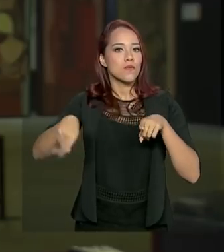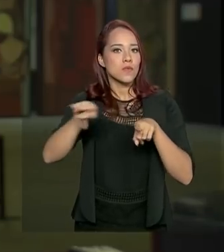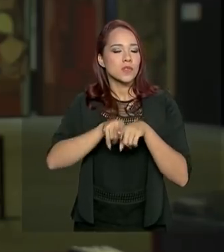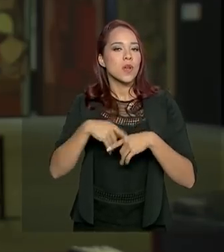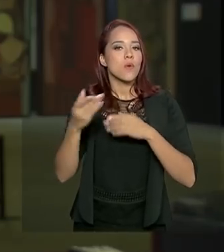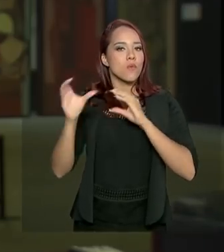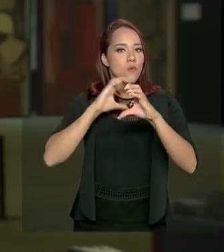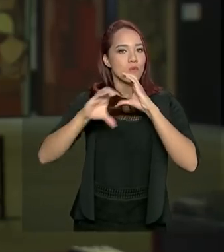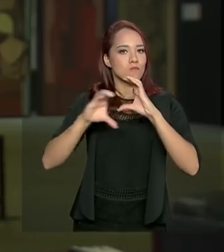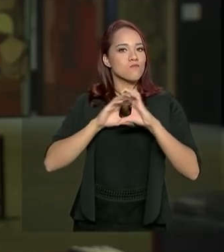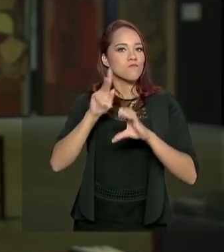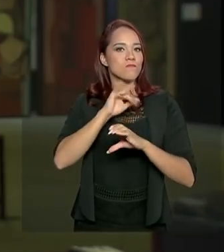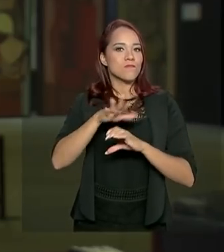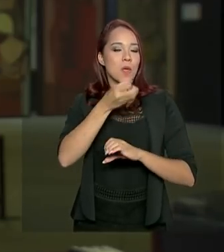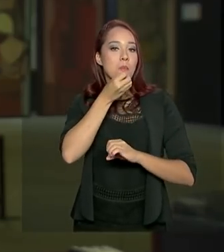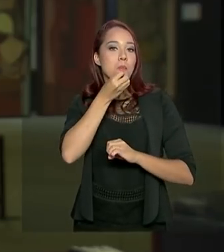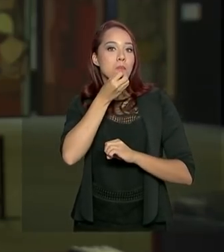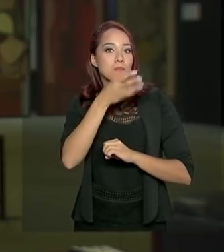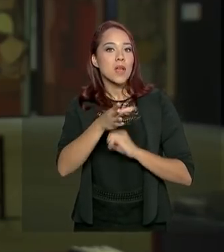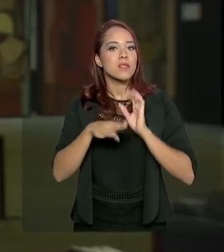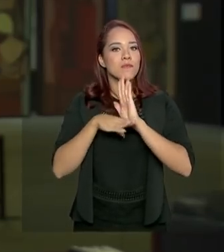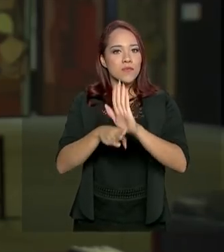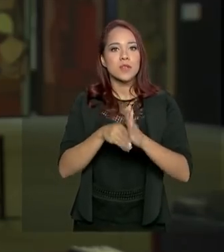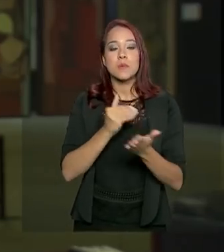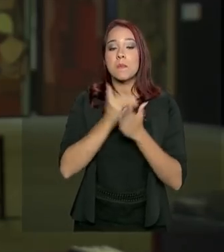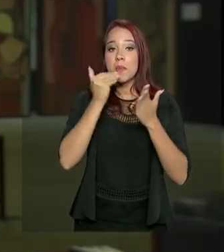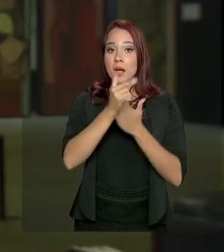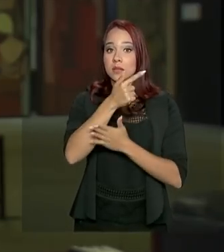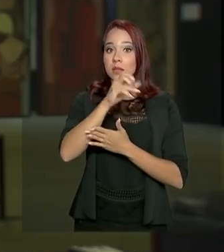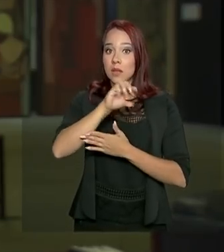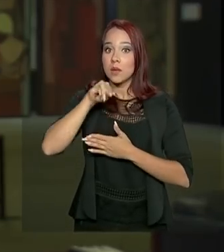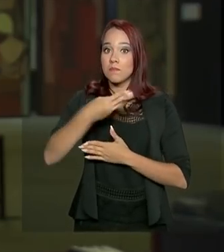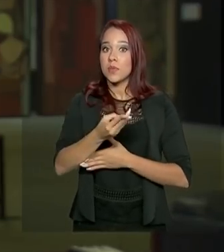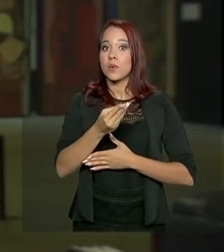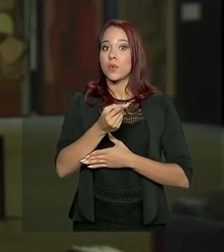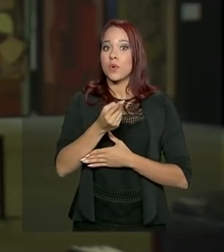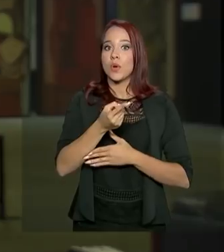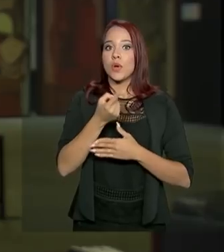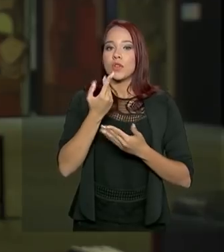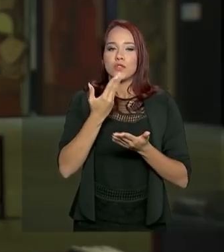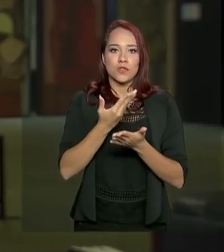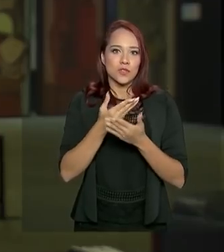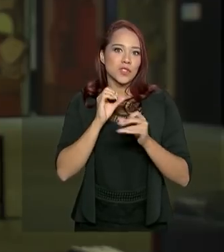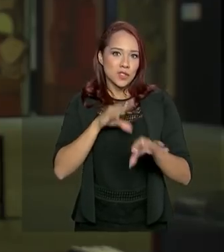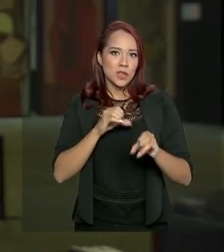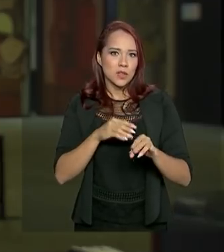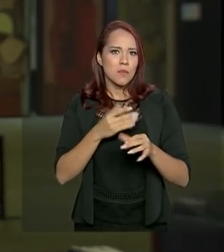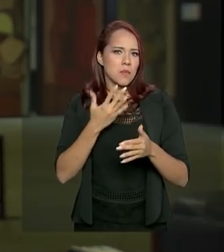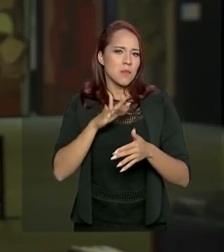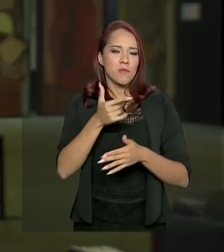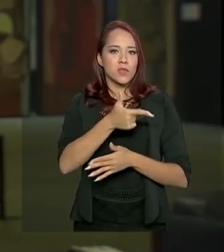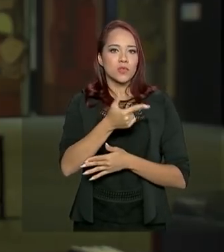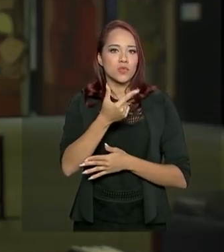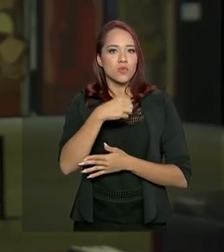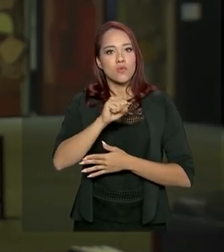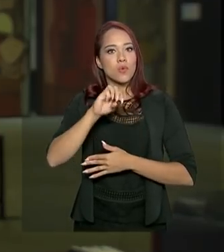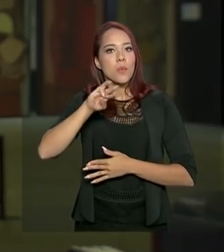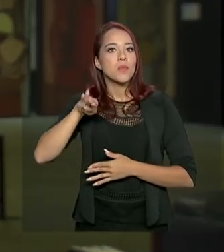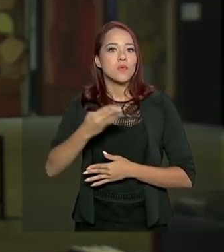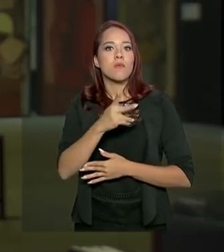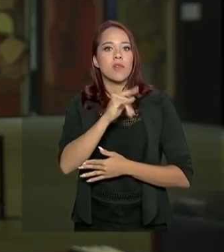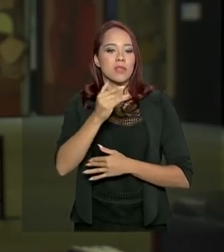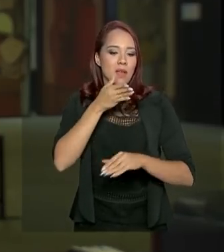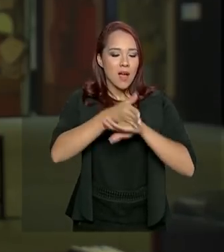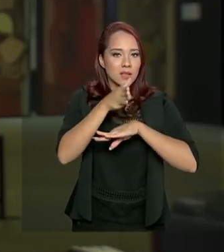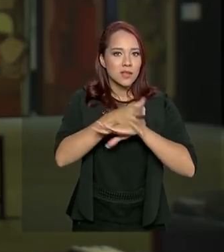e vai beneficiar 70 mil instituições de ensino. Ao todo, cerca de 28 milhões de estudantes terão acesso